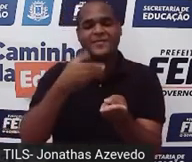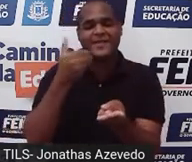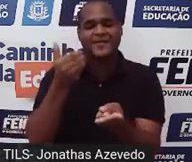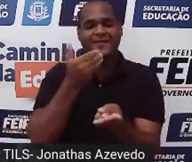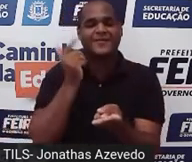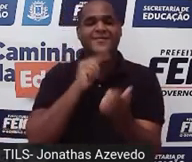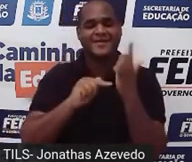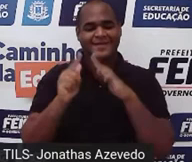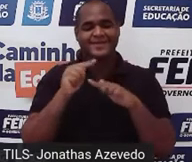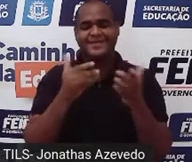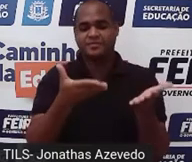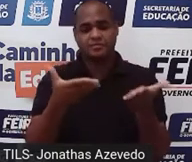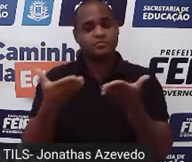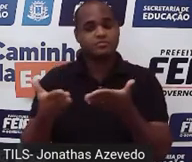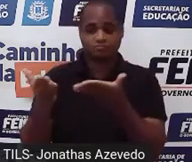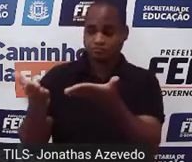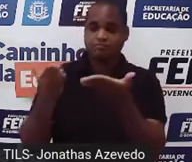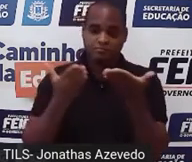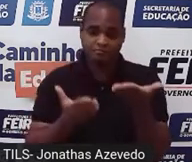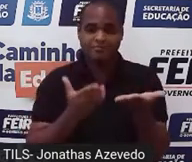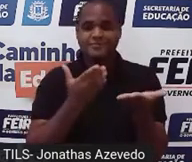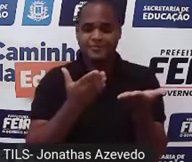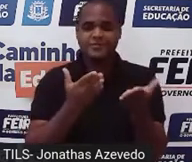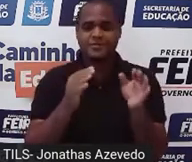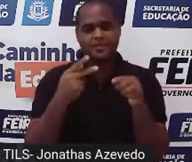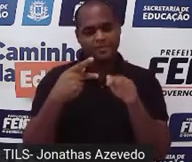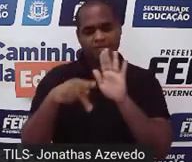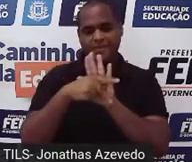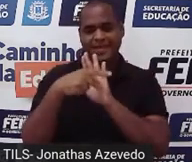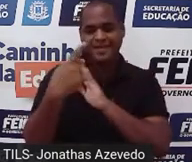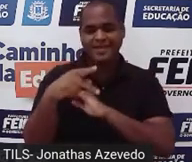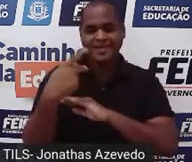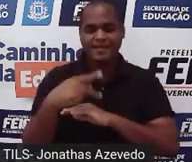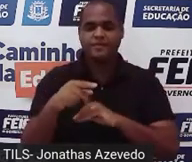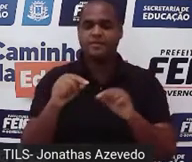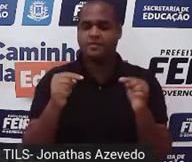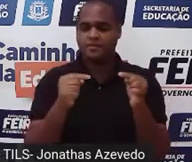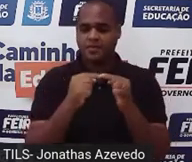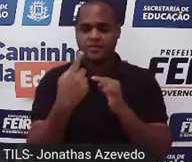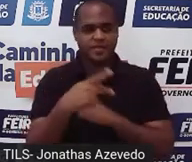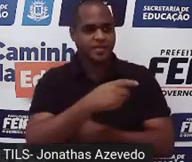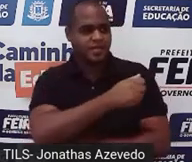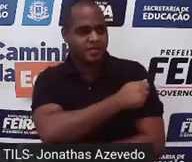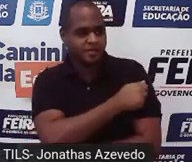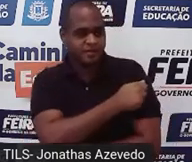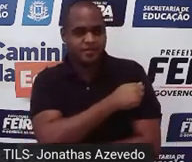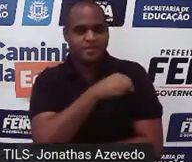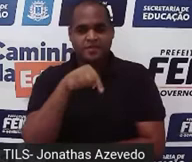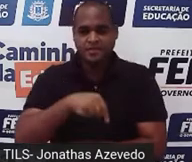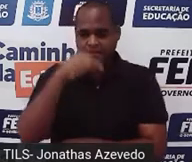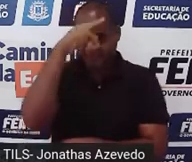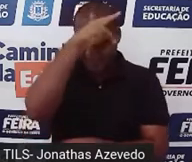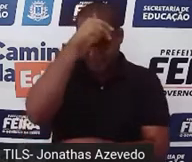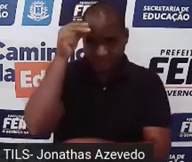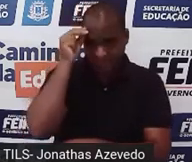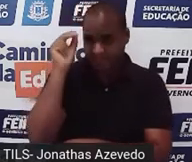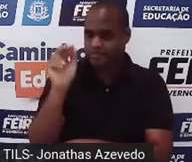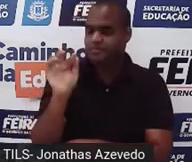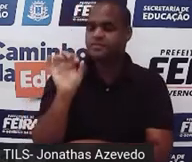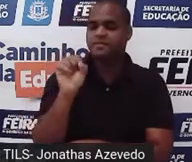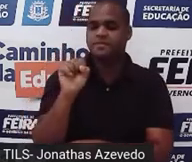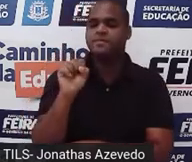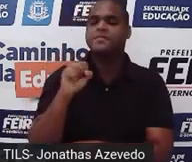Sejam bem-vindos, sejam bem-vindas, essa aula é para você, que é estudante da nossa rede municipal de ensino